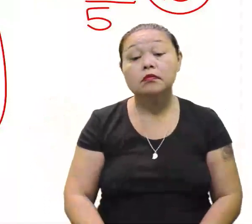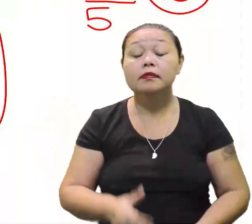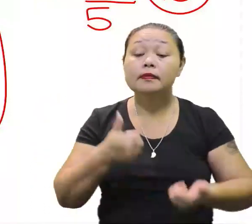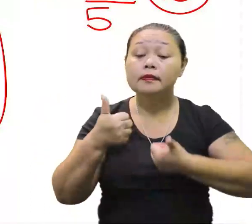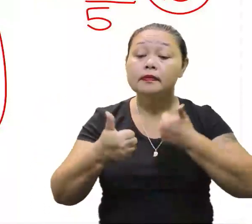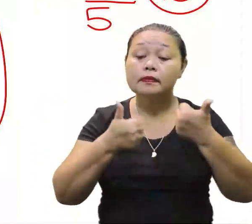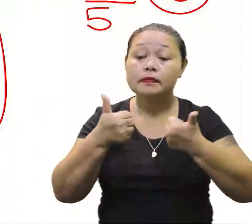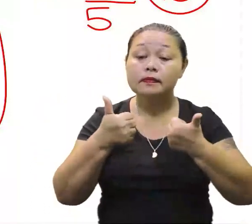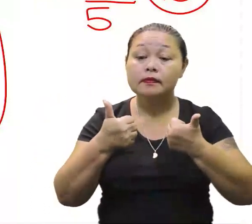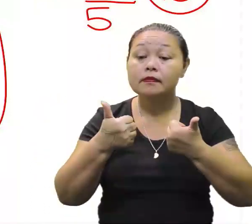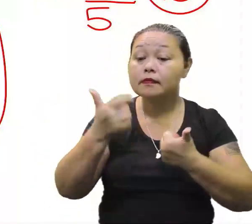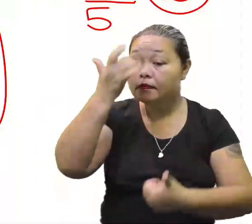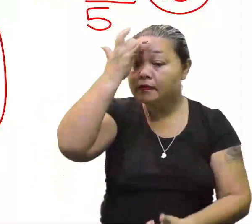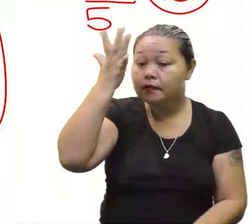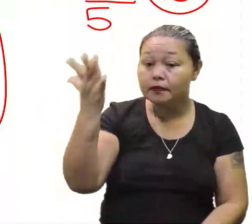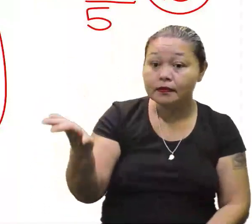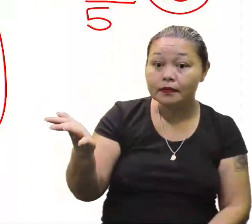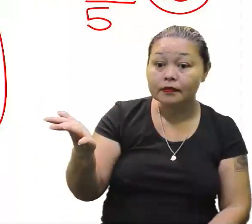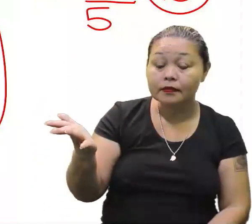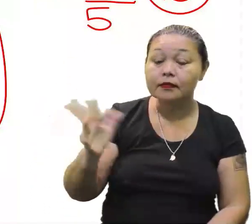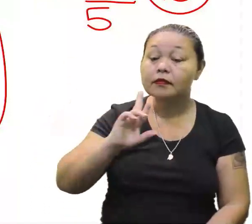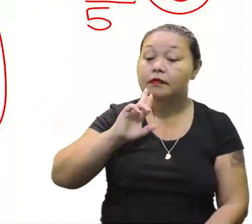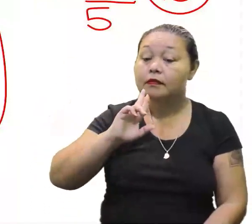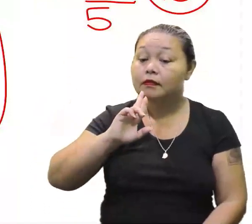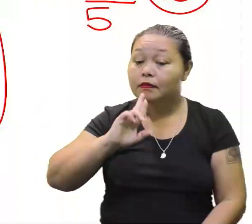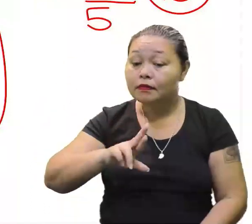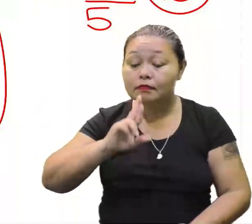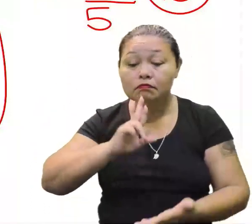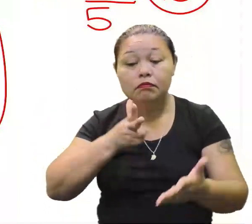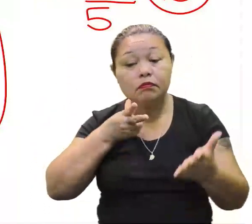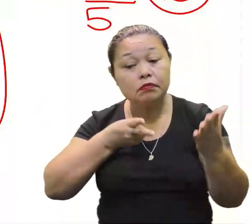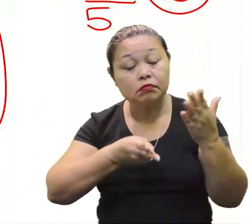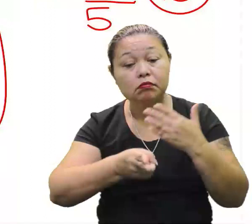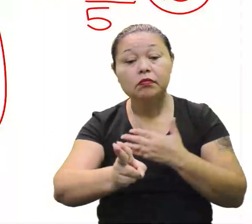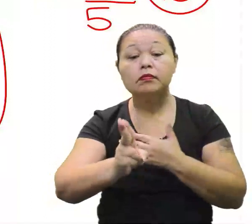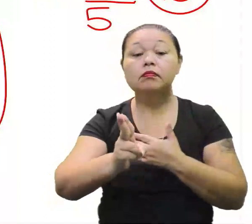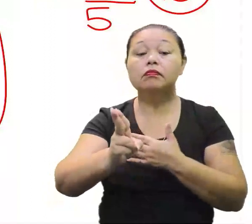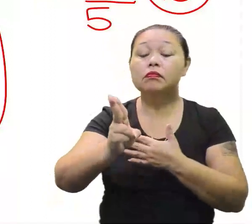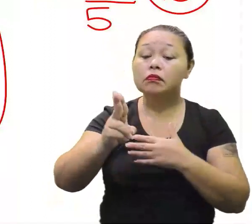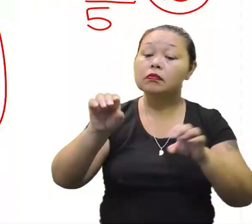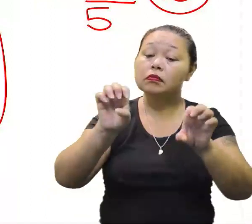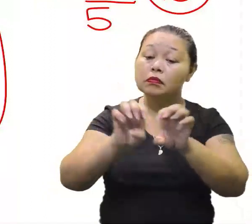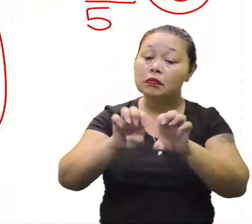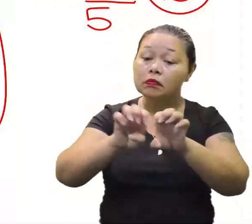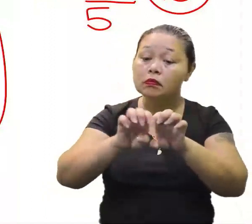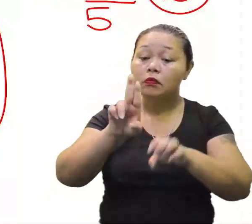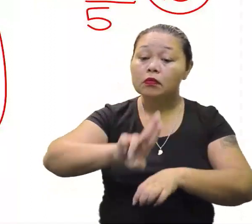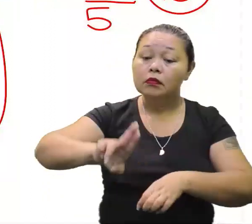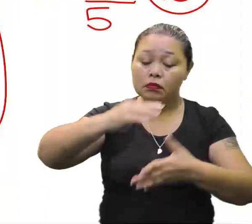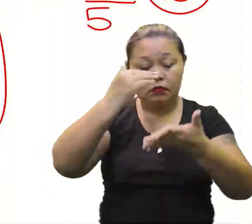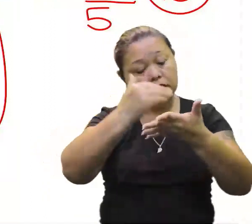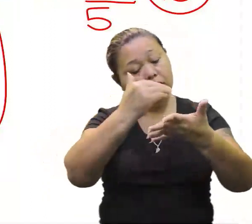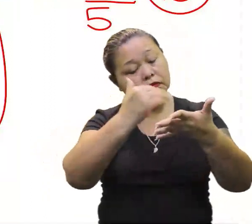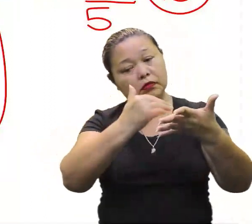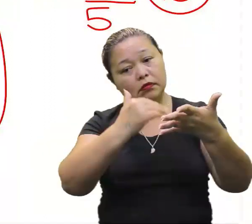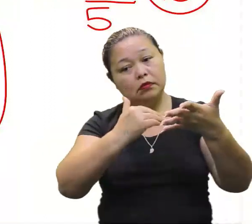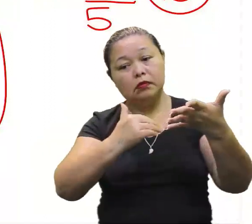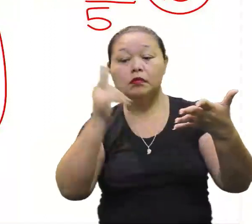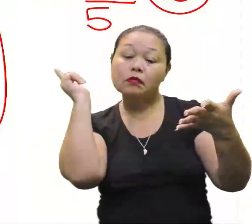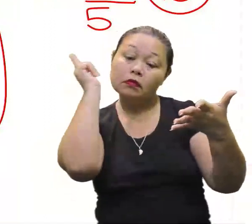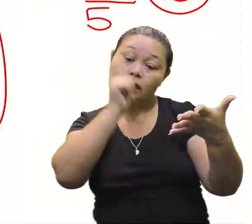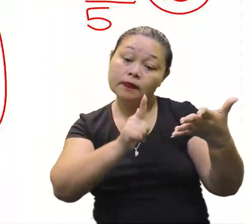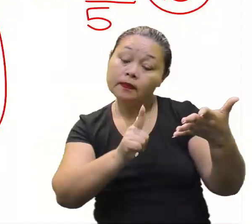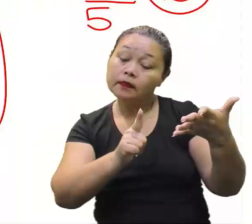Beleza. Fácil, né? Beleza. Resolvendo sempre o procedimento da equação, usando o passo a passo, a gente